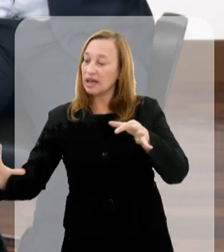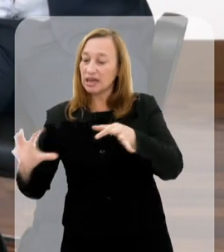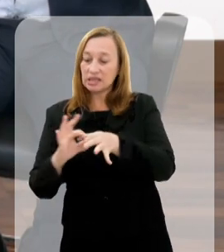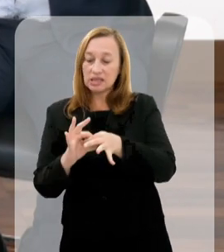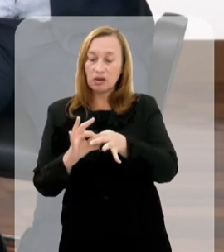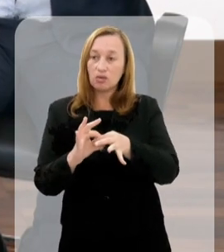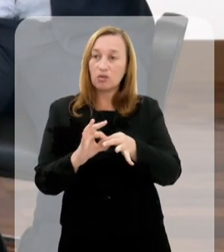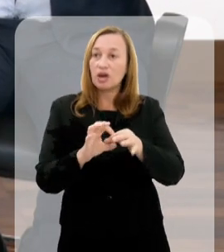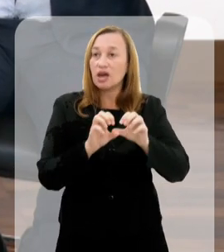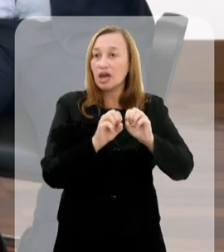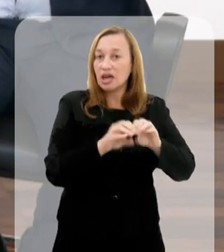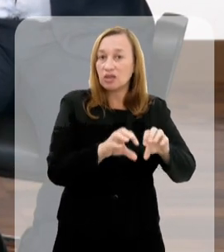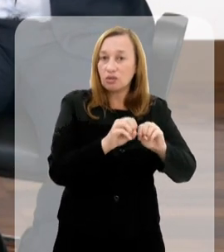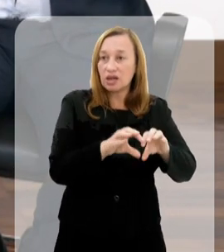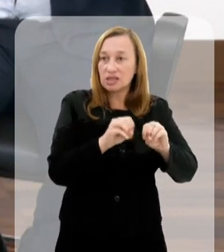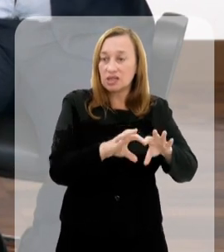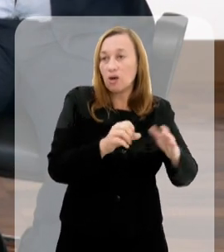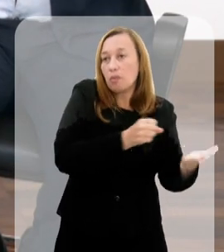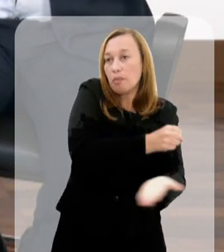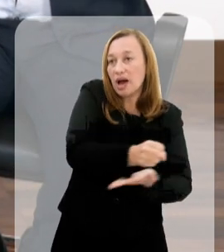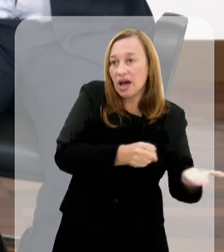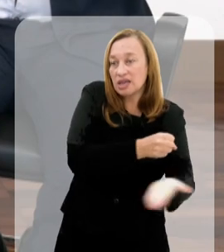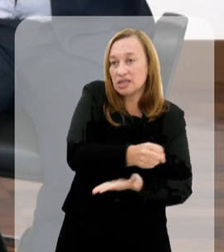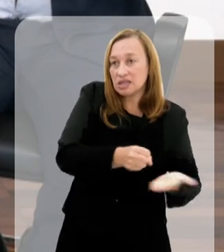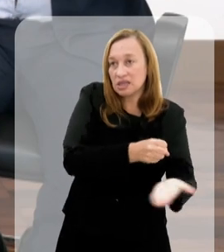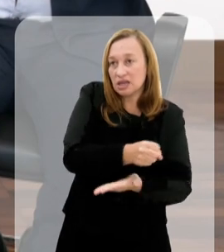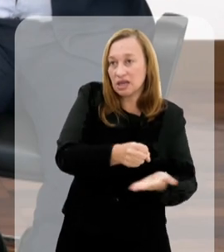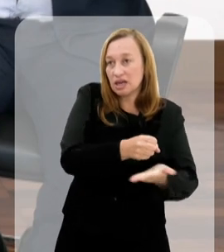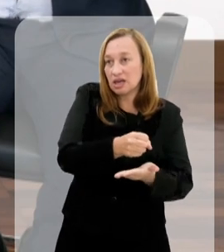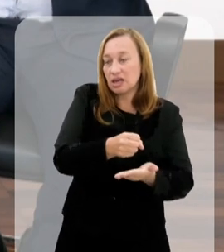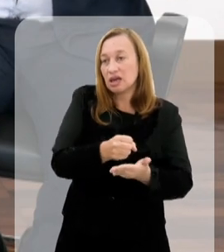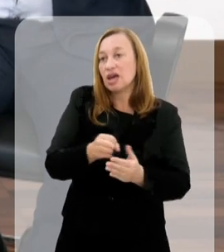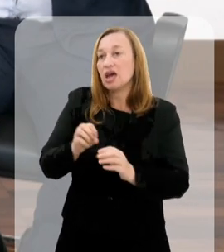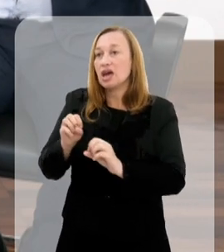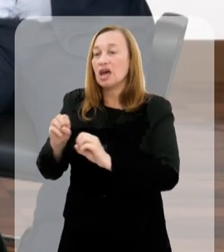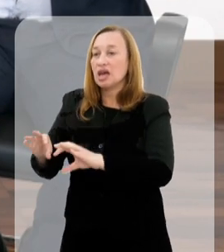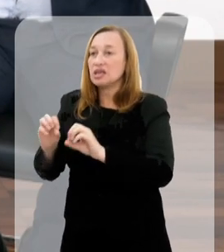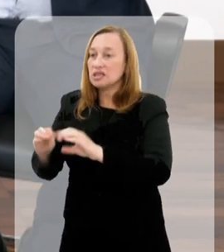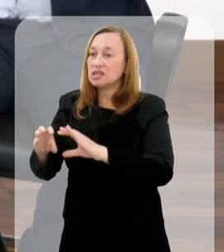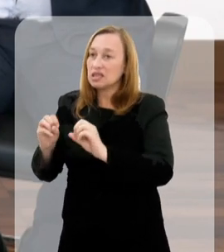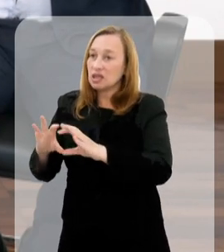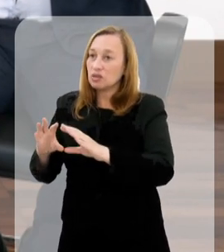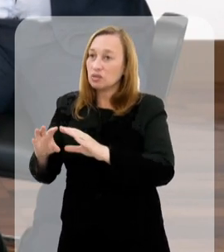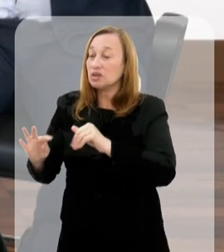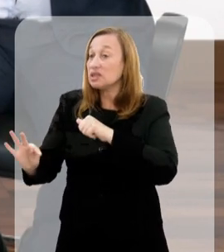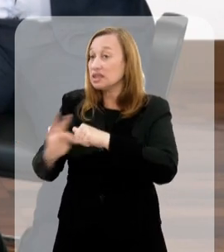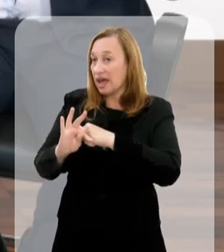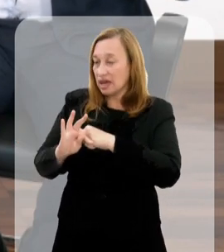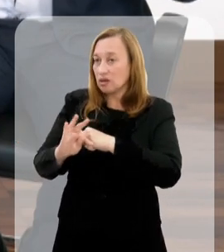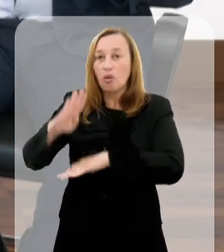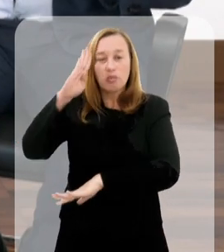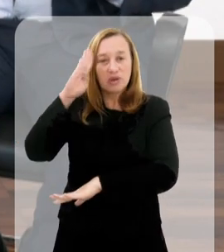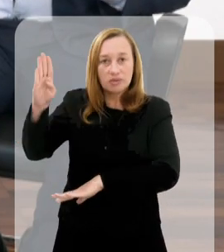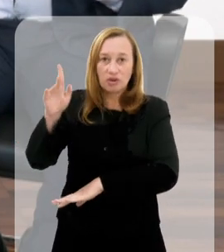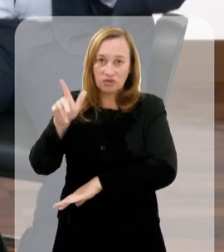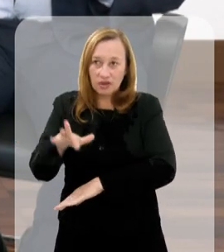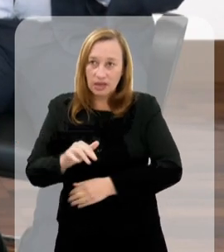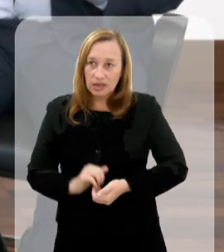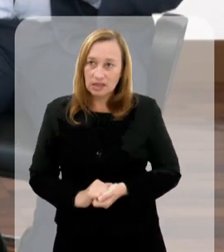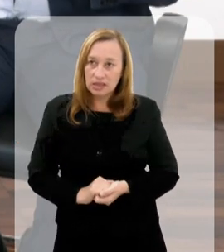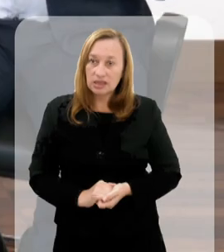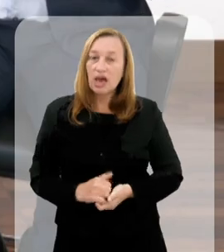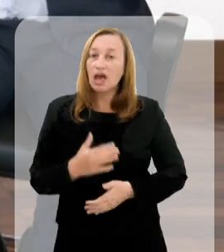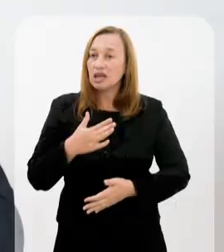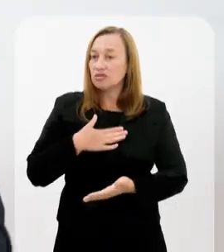entre a educação básica, qualificação profissional, o ensino técnico, até a graduação e o mestrado. Então, esse é o principal